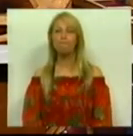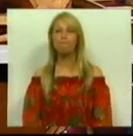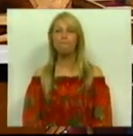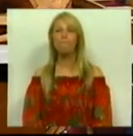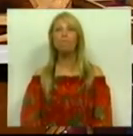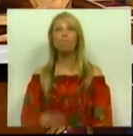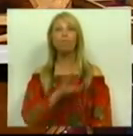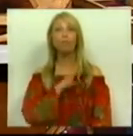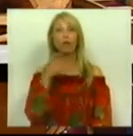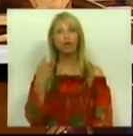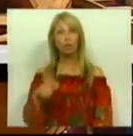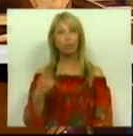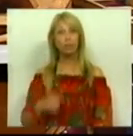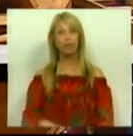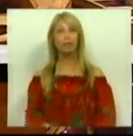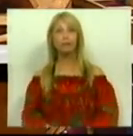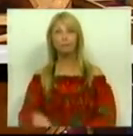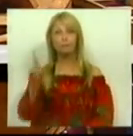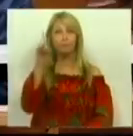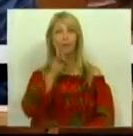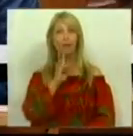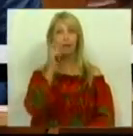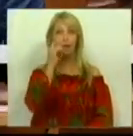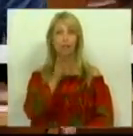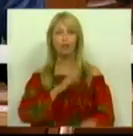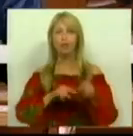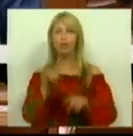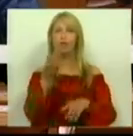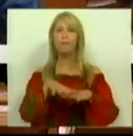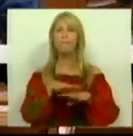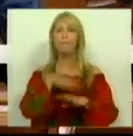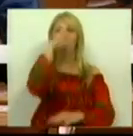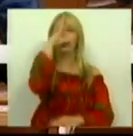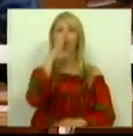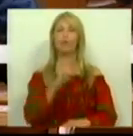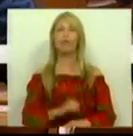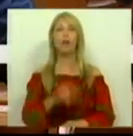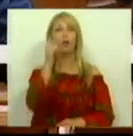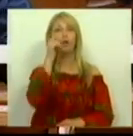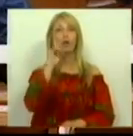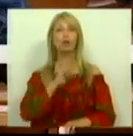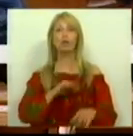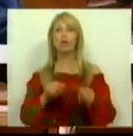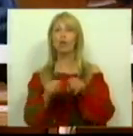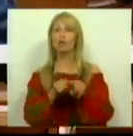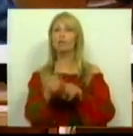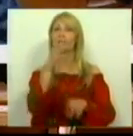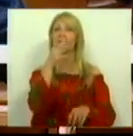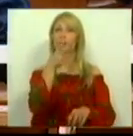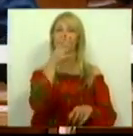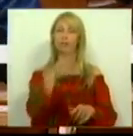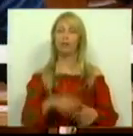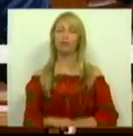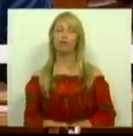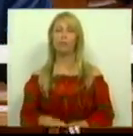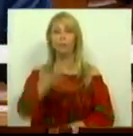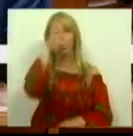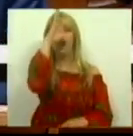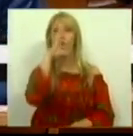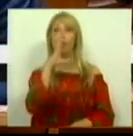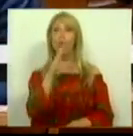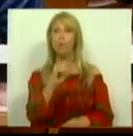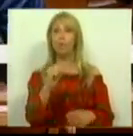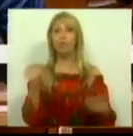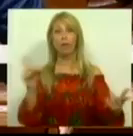Sr. Presidente, Sras. e Srs. Membros do Governo, Sras. e Srs. Deputados. O Governo